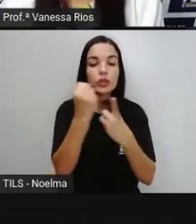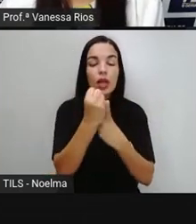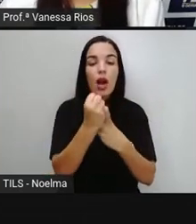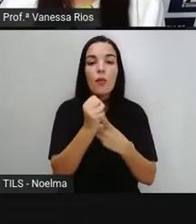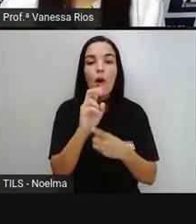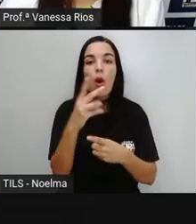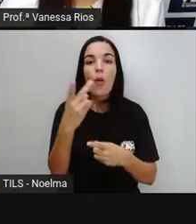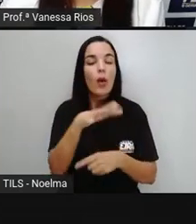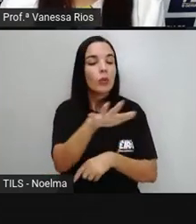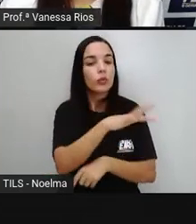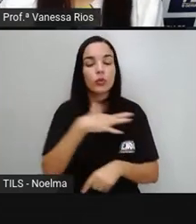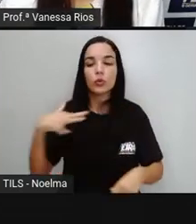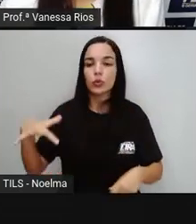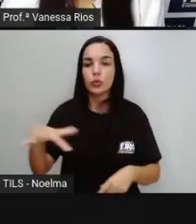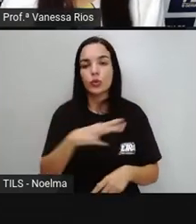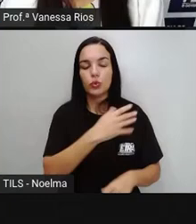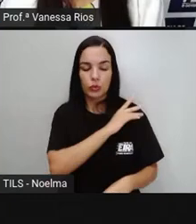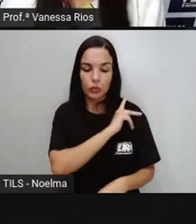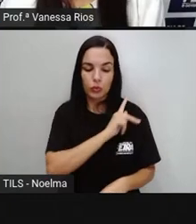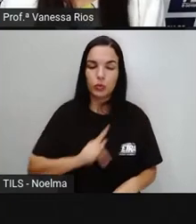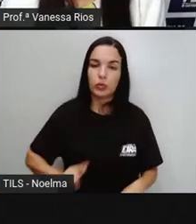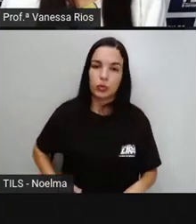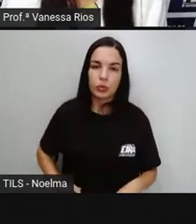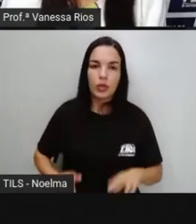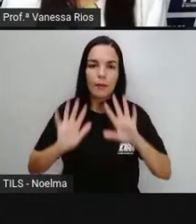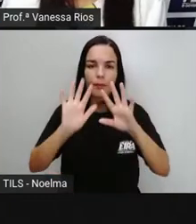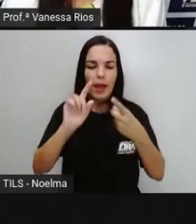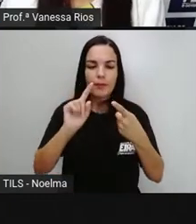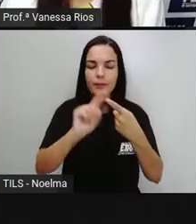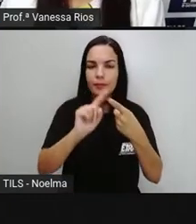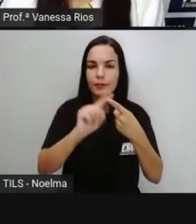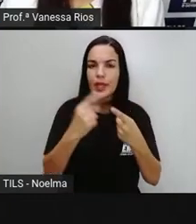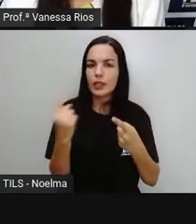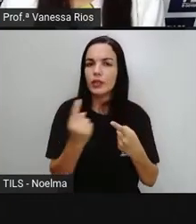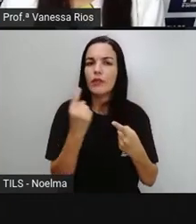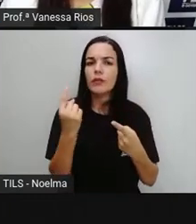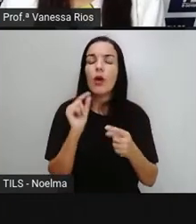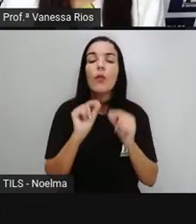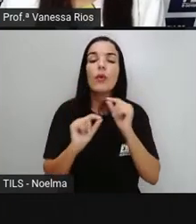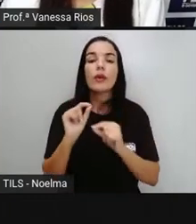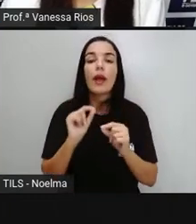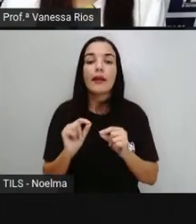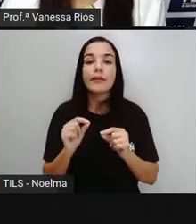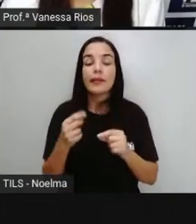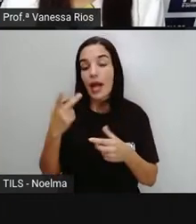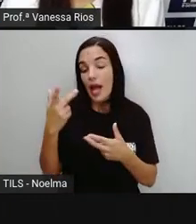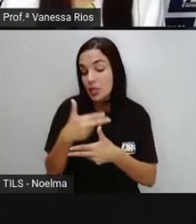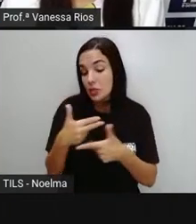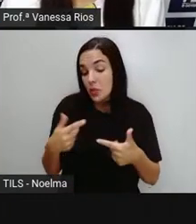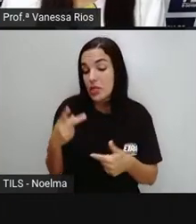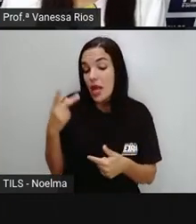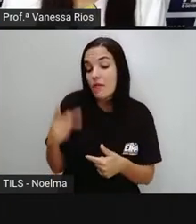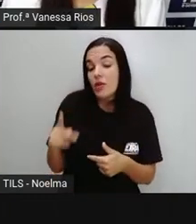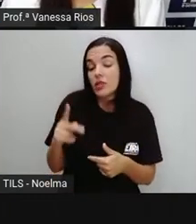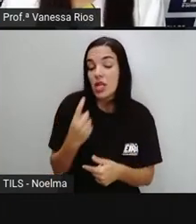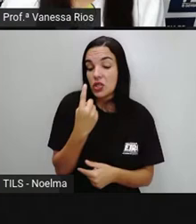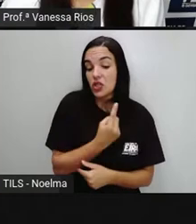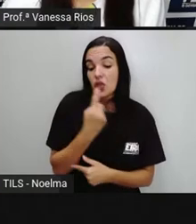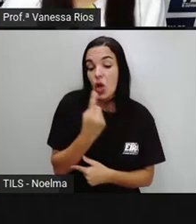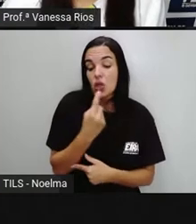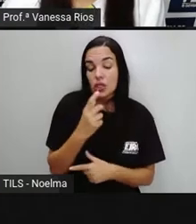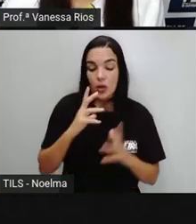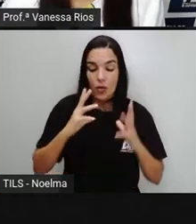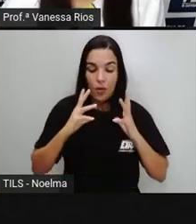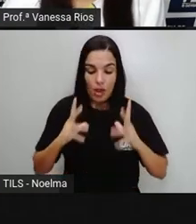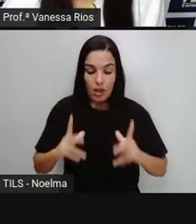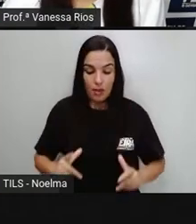Ou Pública A higiene Individual Está relacionada Às atividades Às ações De